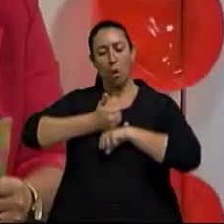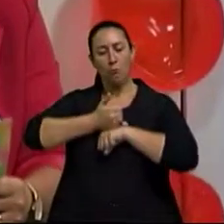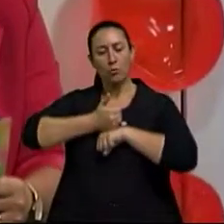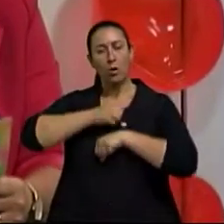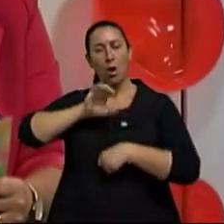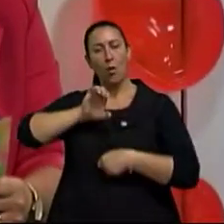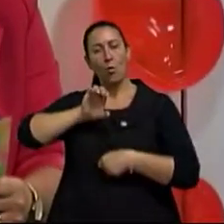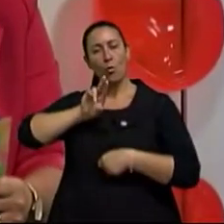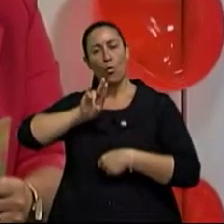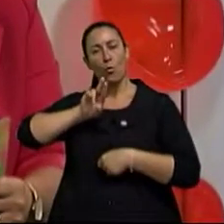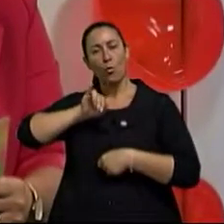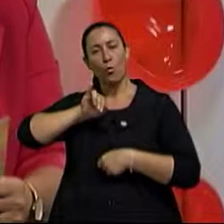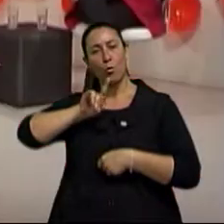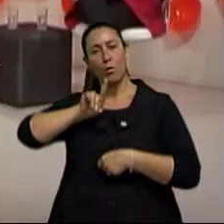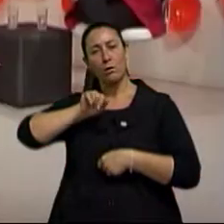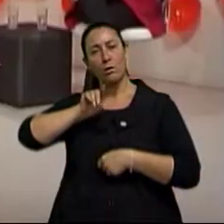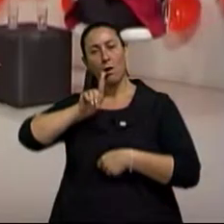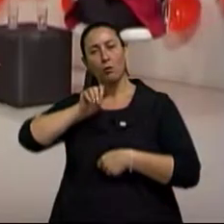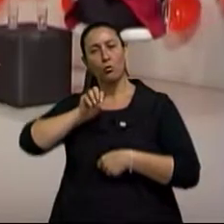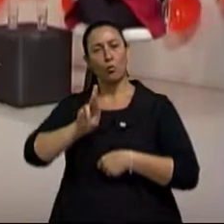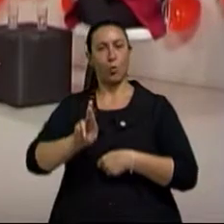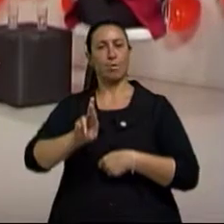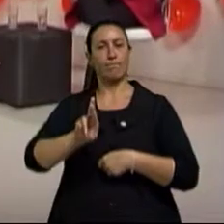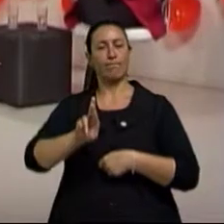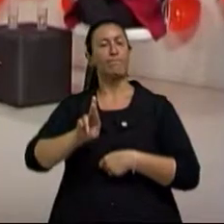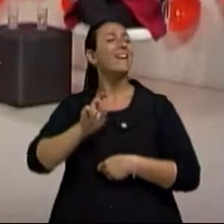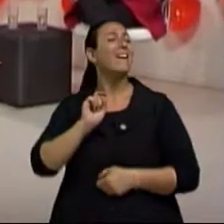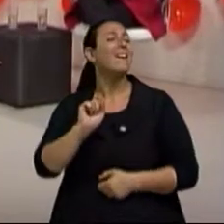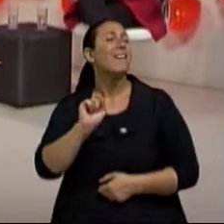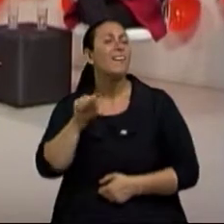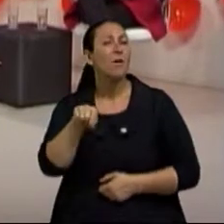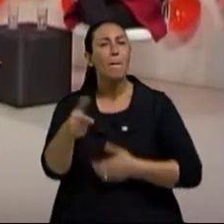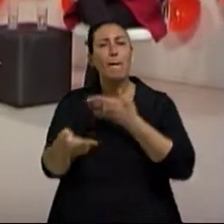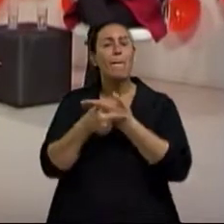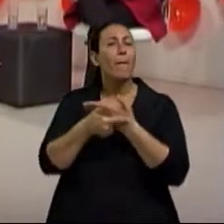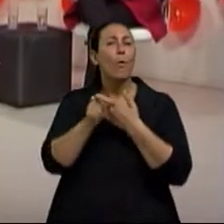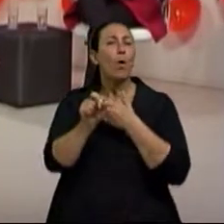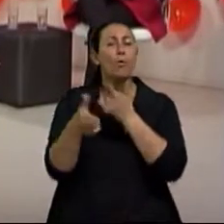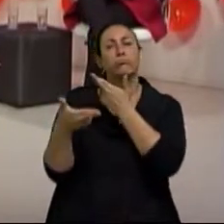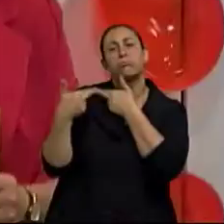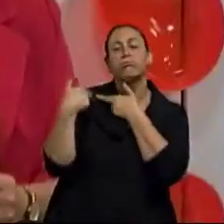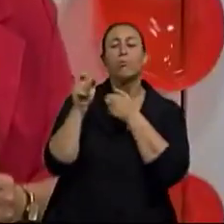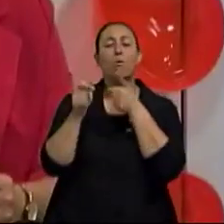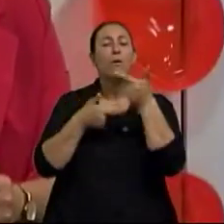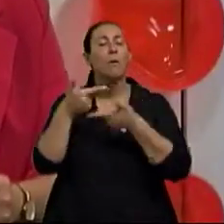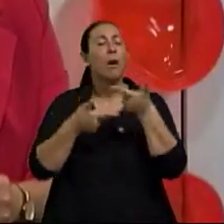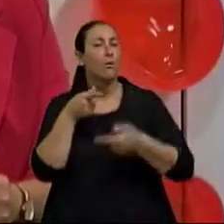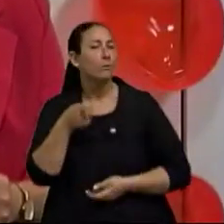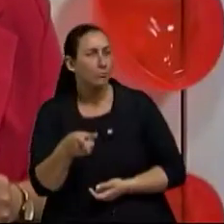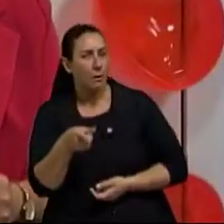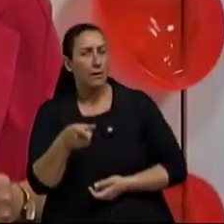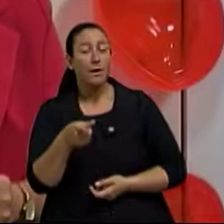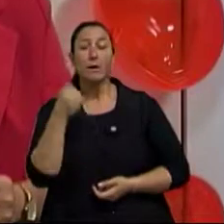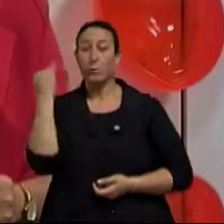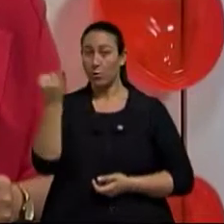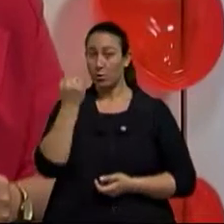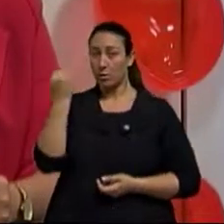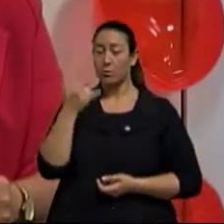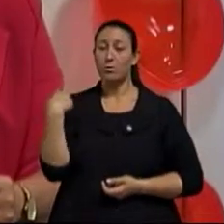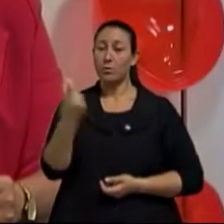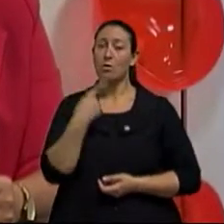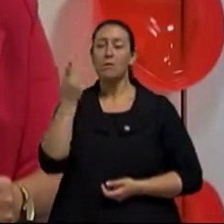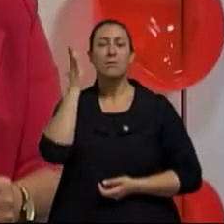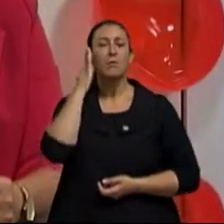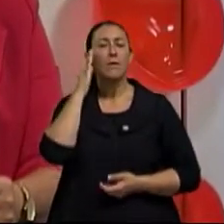problema com cuidadores, né? Então vamos falar qual é o papel e como é que nós podemos definir, eu acho que é melhor começando assim, como nós